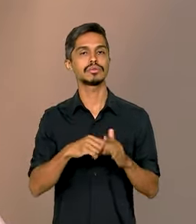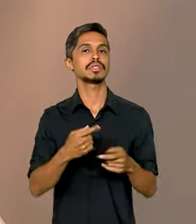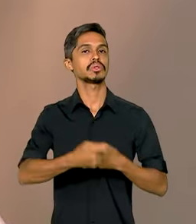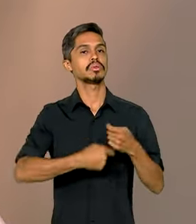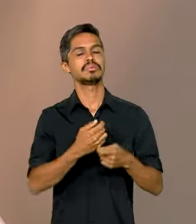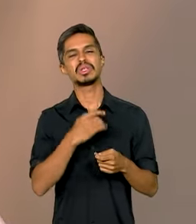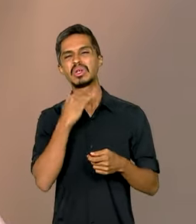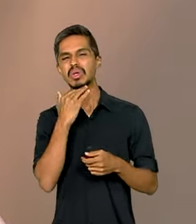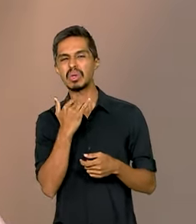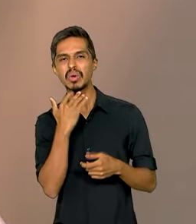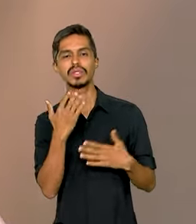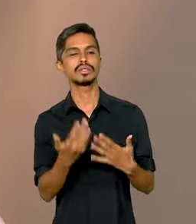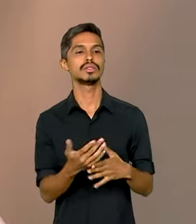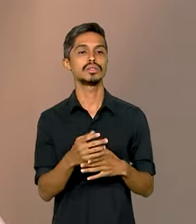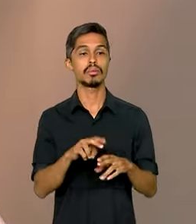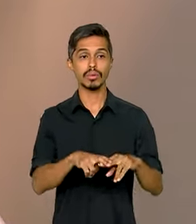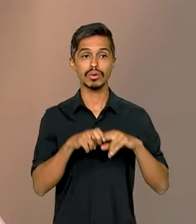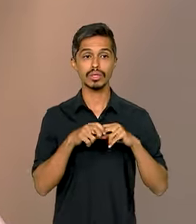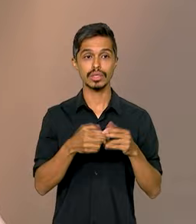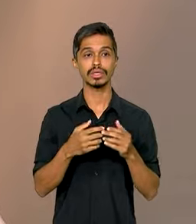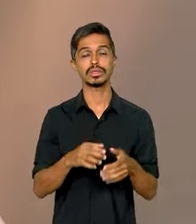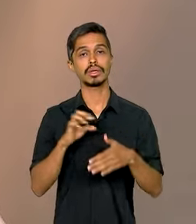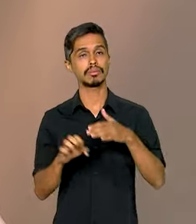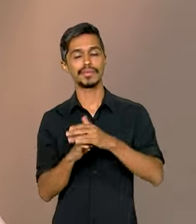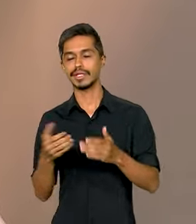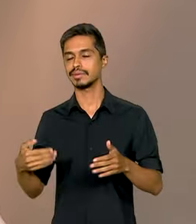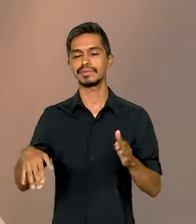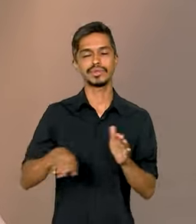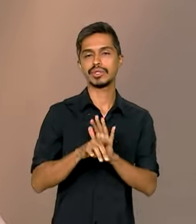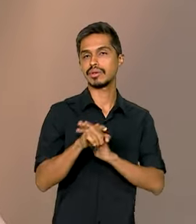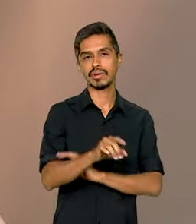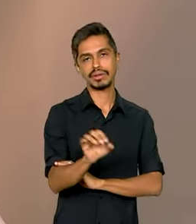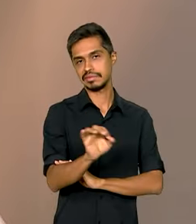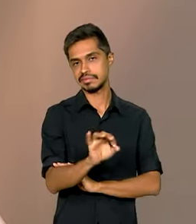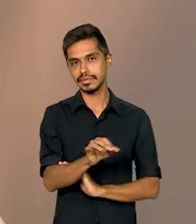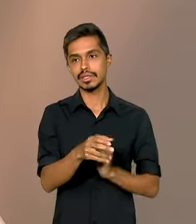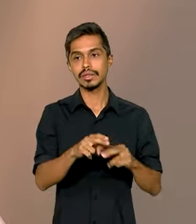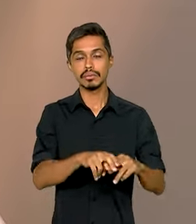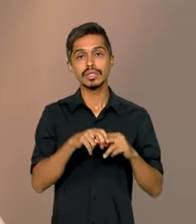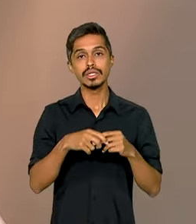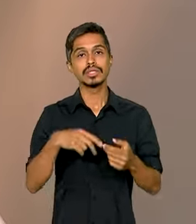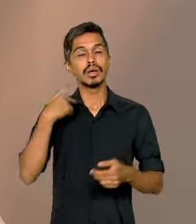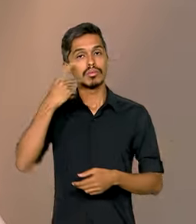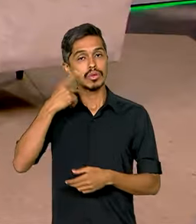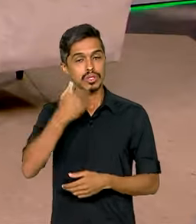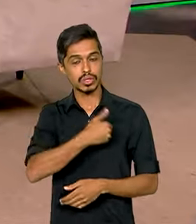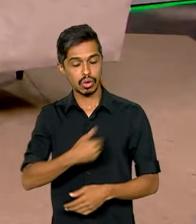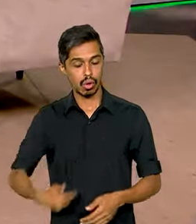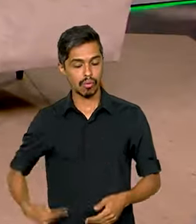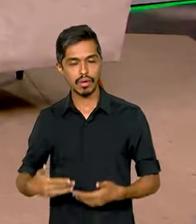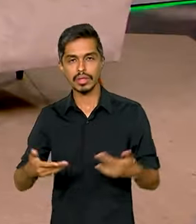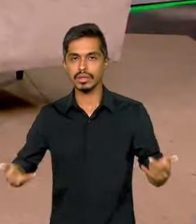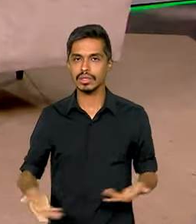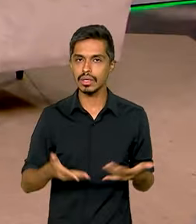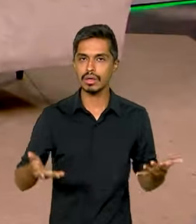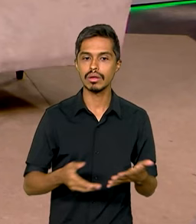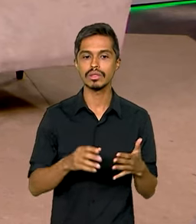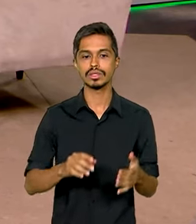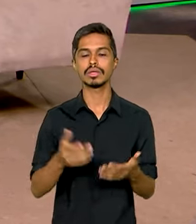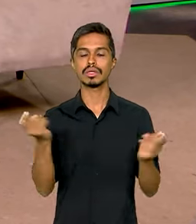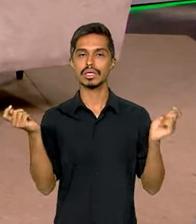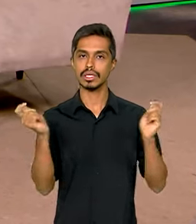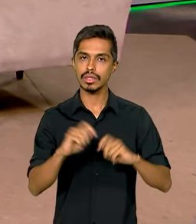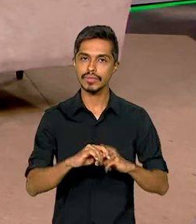viável. Por isso as operadoras não chegaram. Então, são as políticas públicas que vão viabilizar, estão